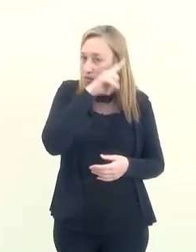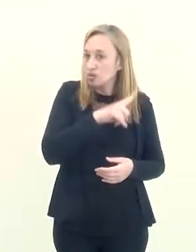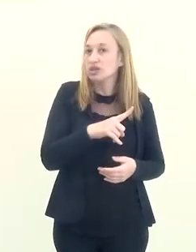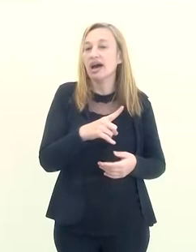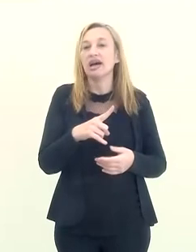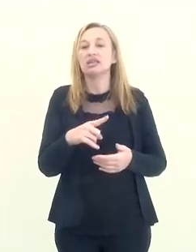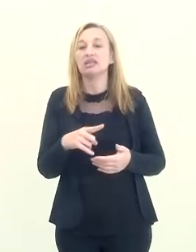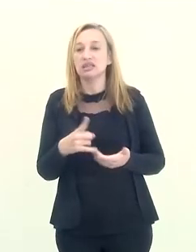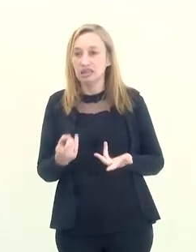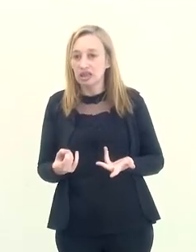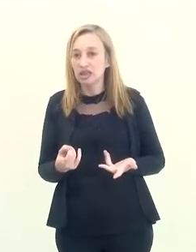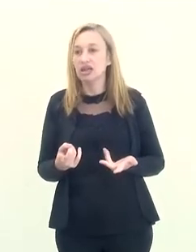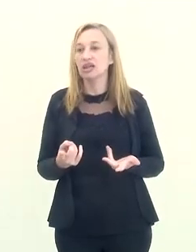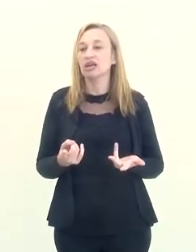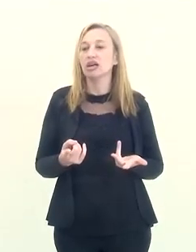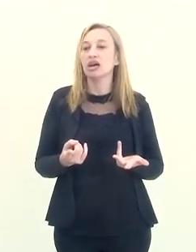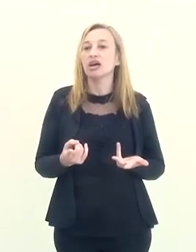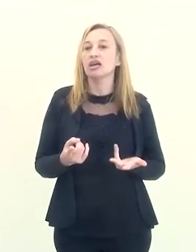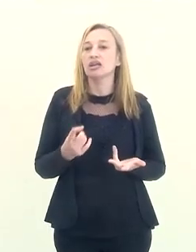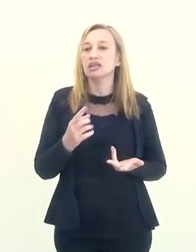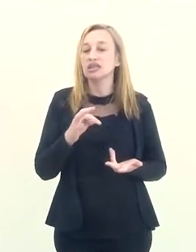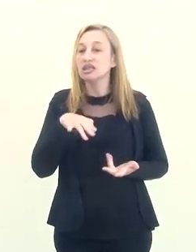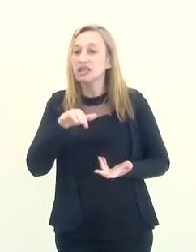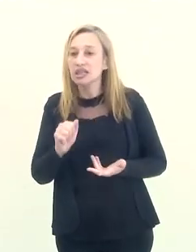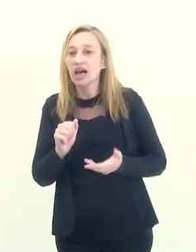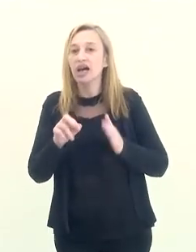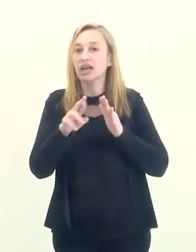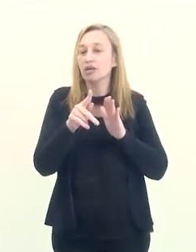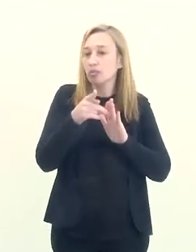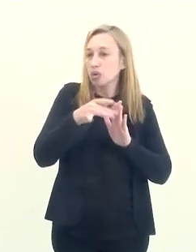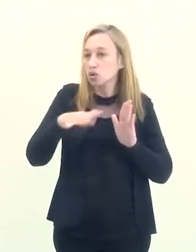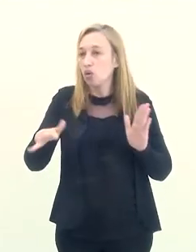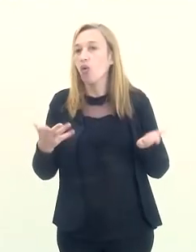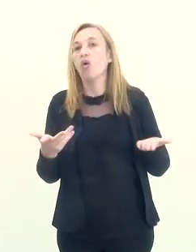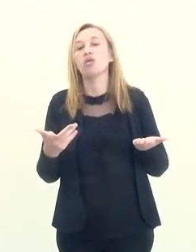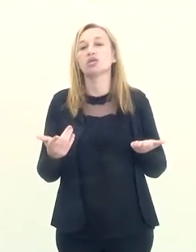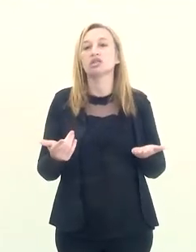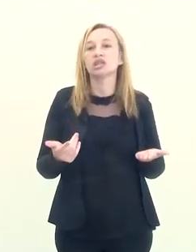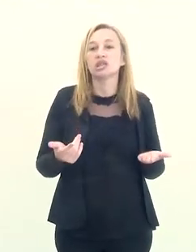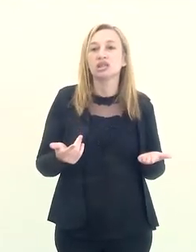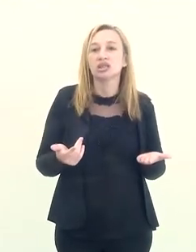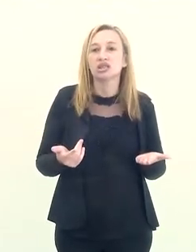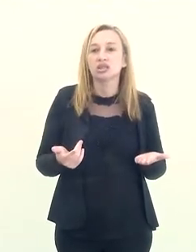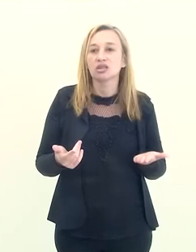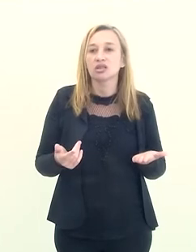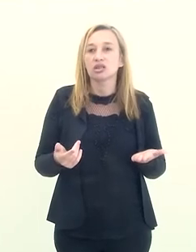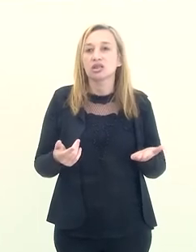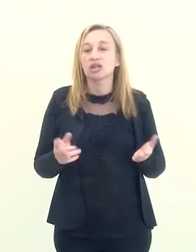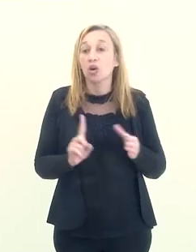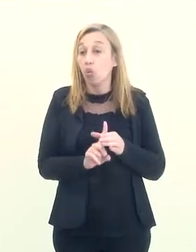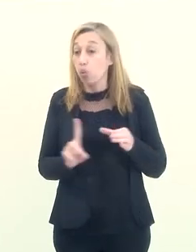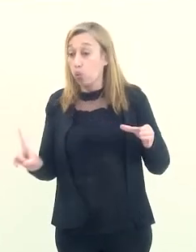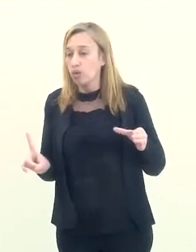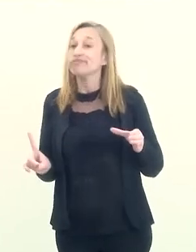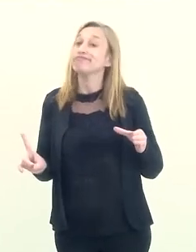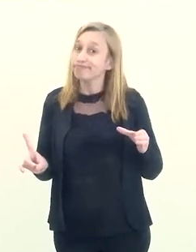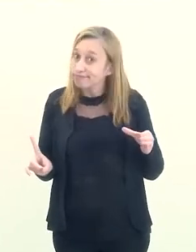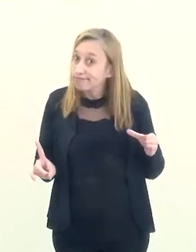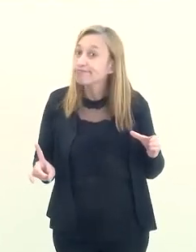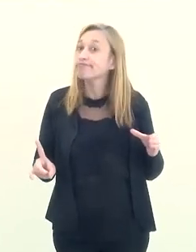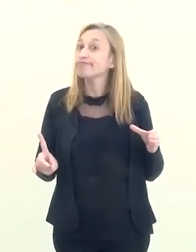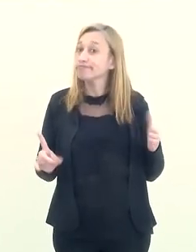dificuldades da malha aérea, a questão de protocolos, as quarentenas que são